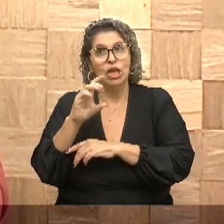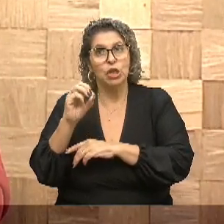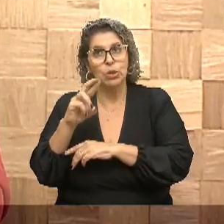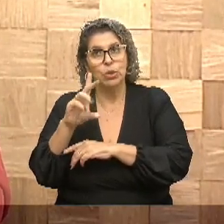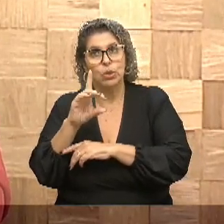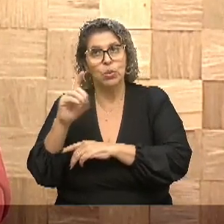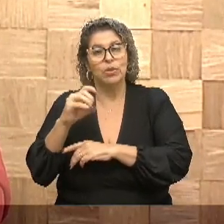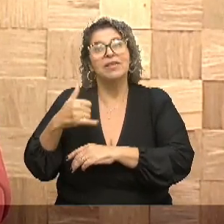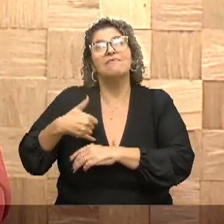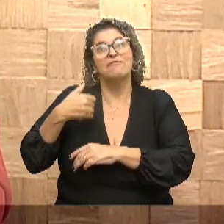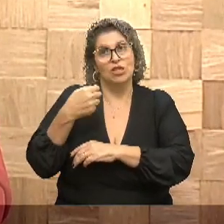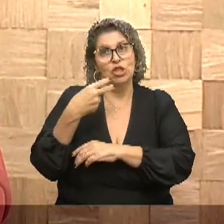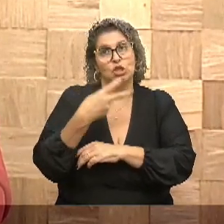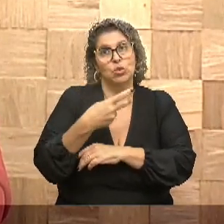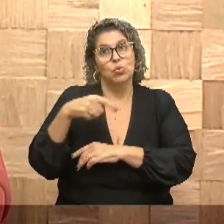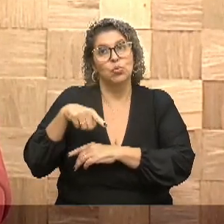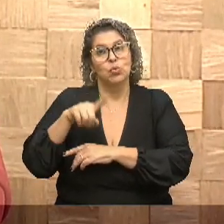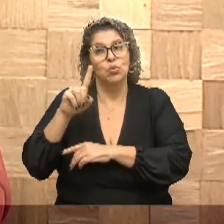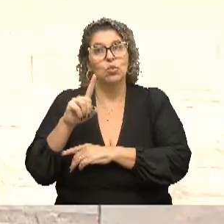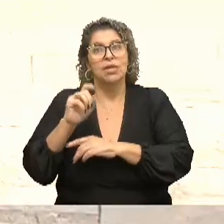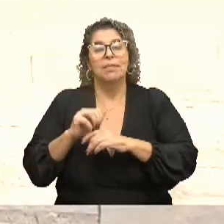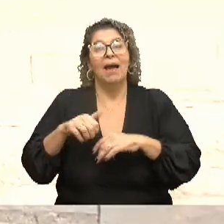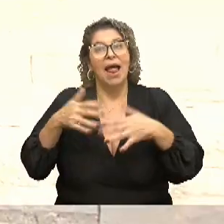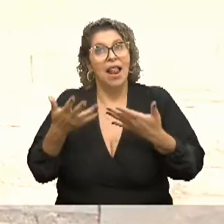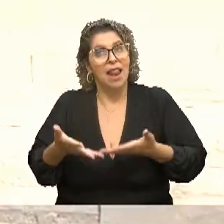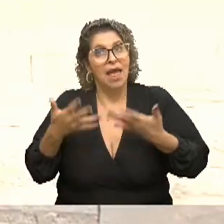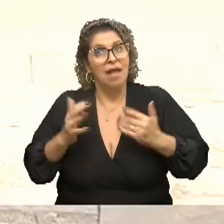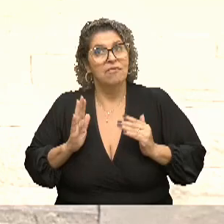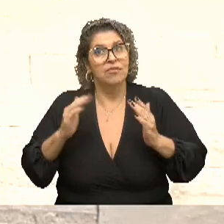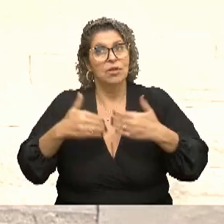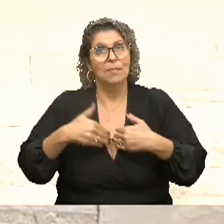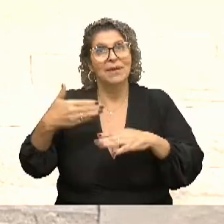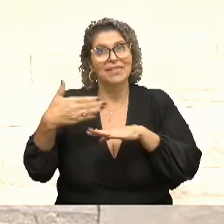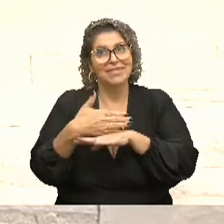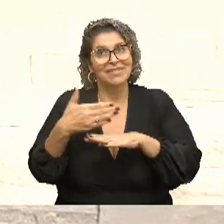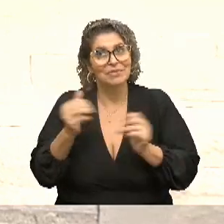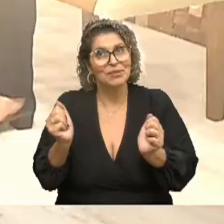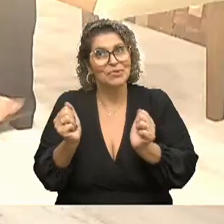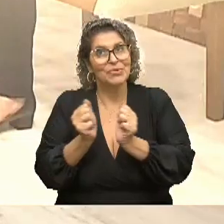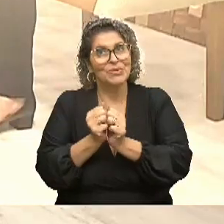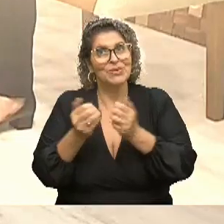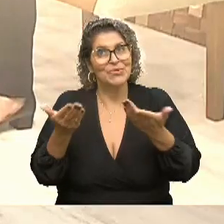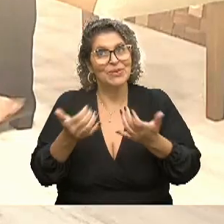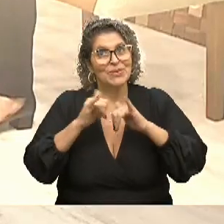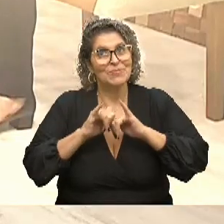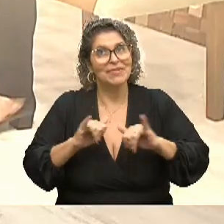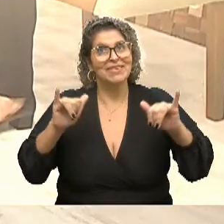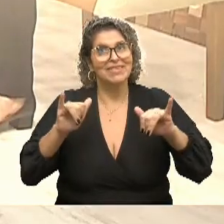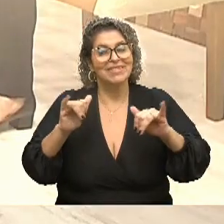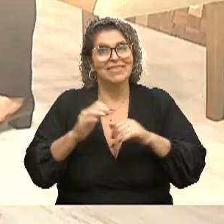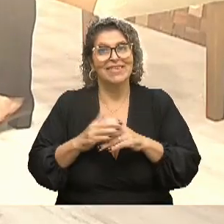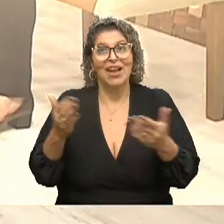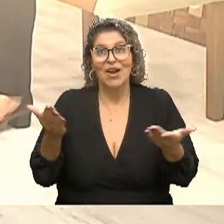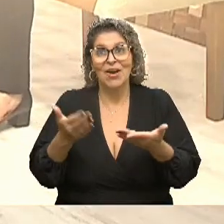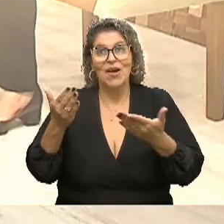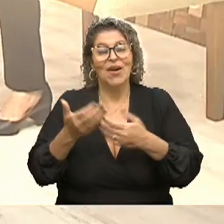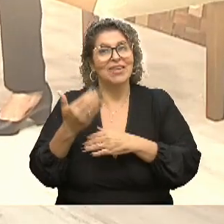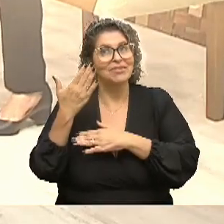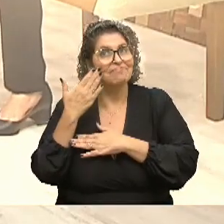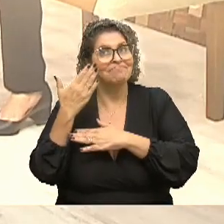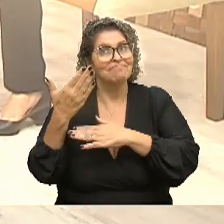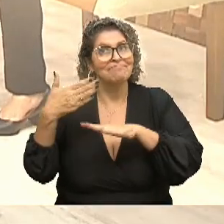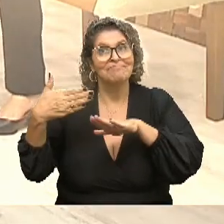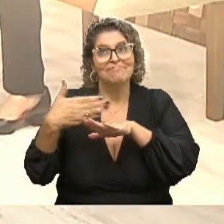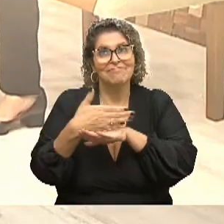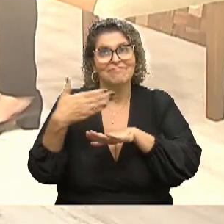e tem autismo de grau leve e também participa hoje conosco do programa. Desde já, gurias, eu agradeço a